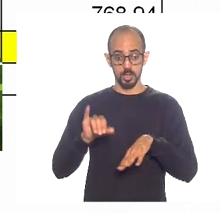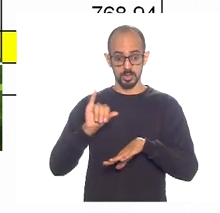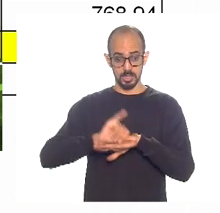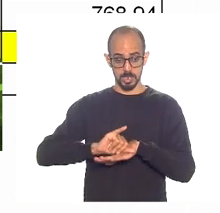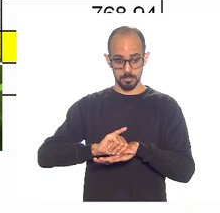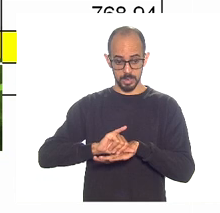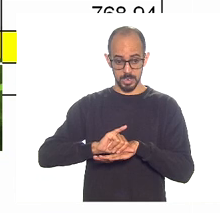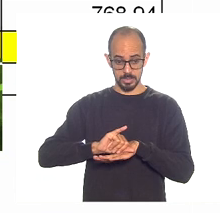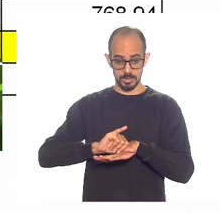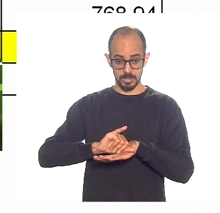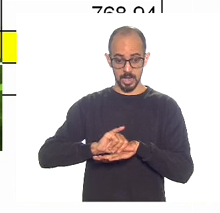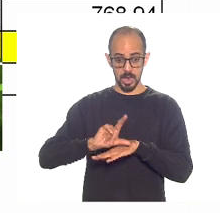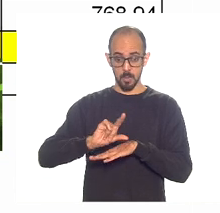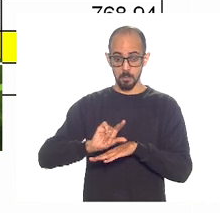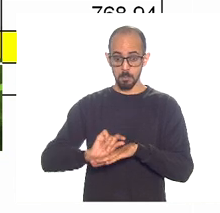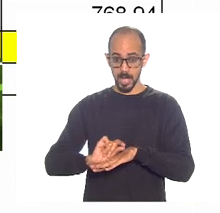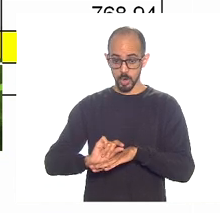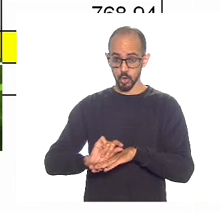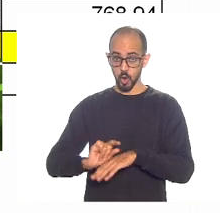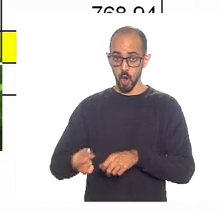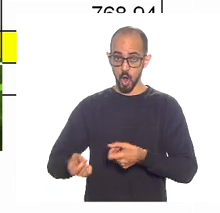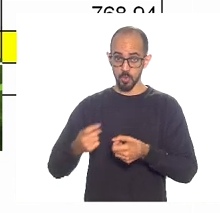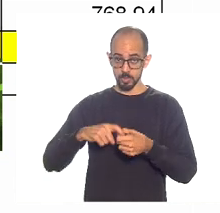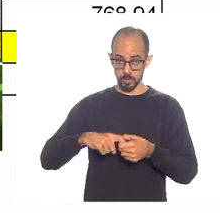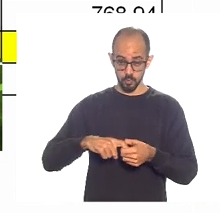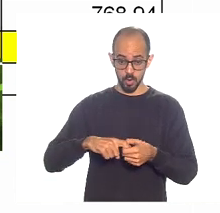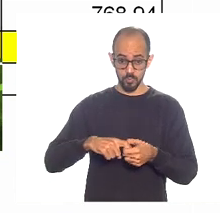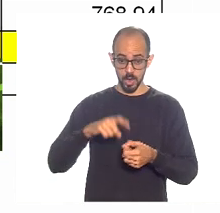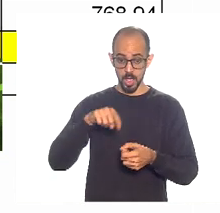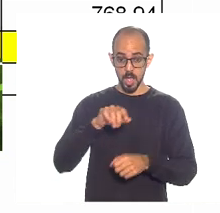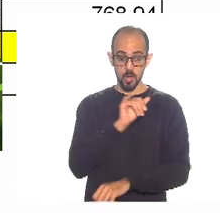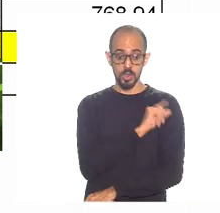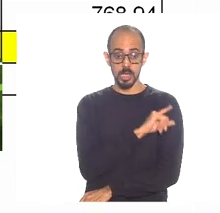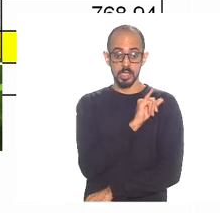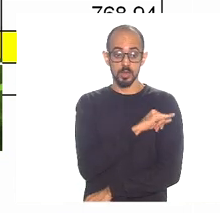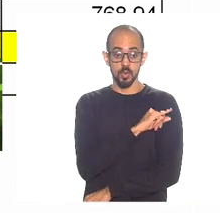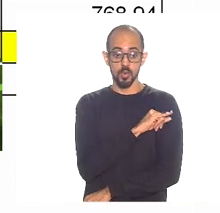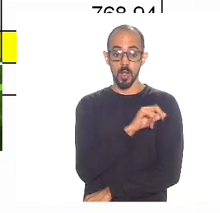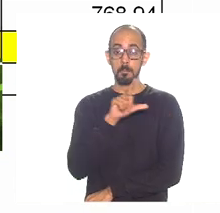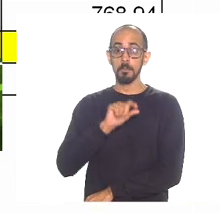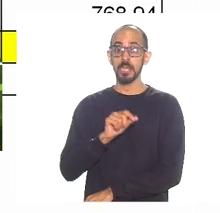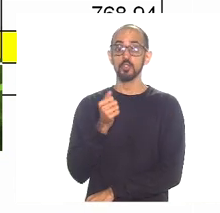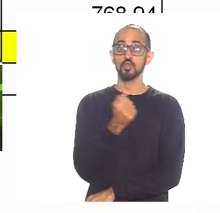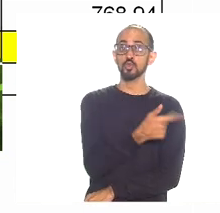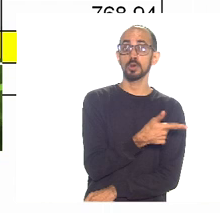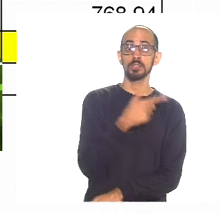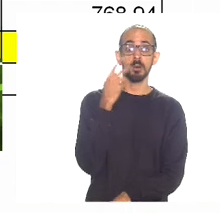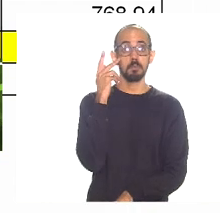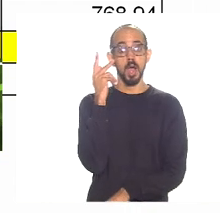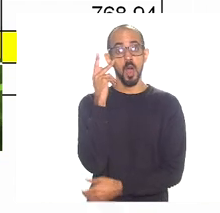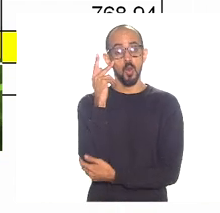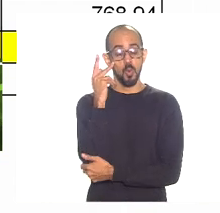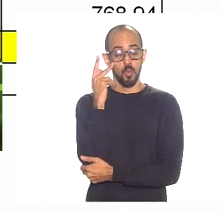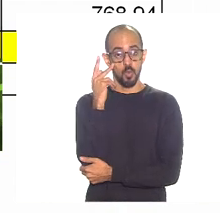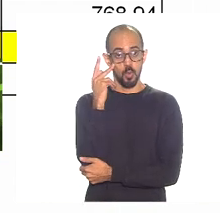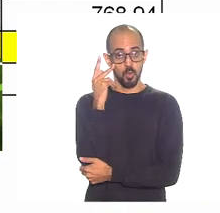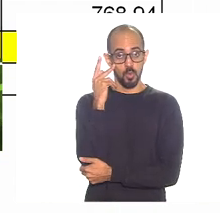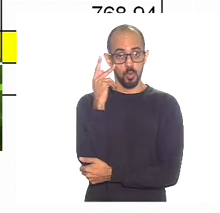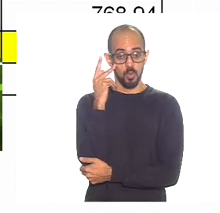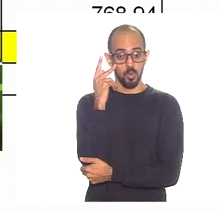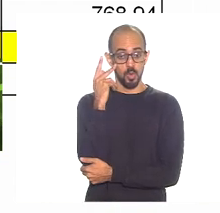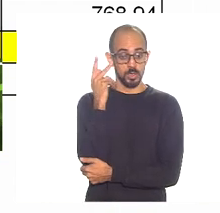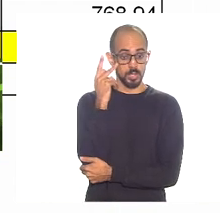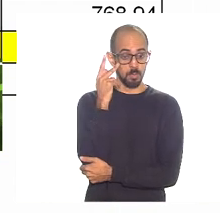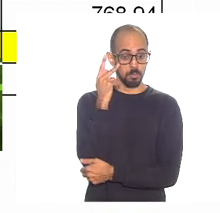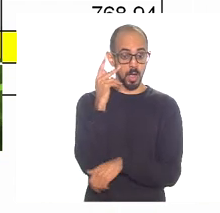que recebe menor transferência por habitante é o Rio, menor do que São Paulo, gente. São Paulo, a cidade de São Paulo é uma cidade muito